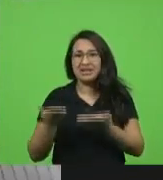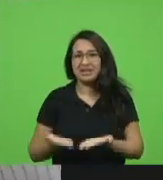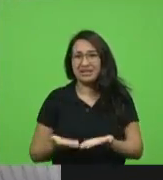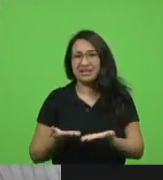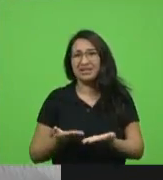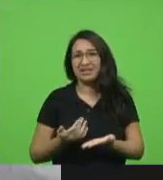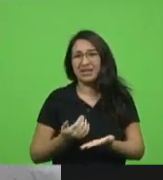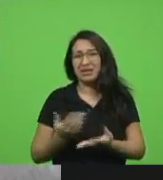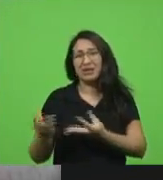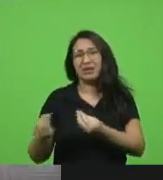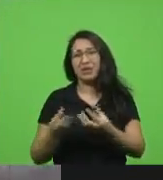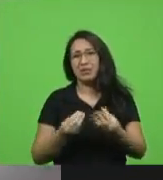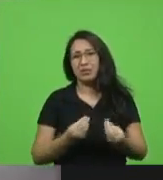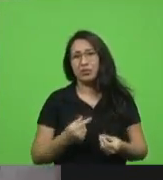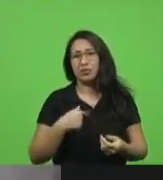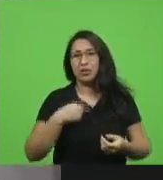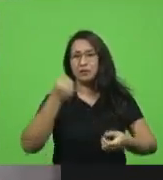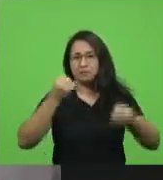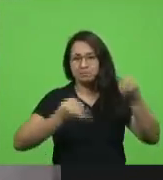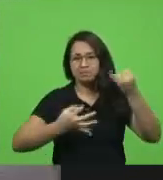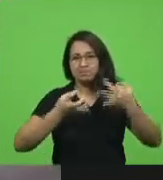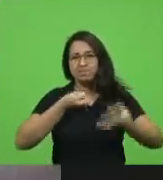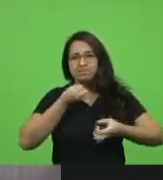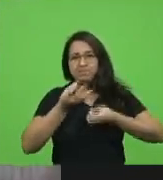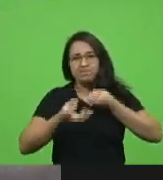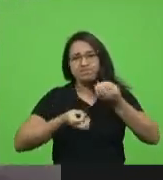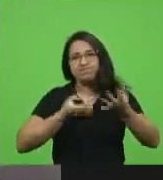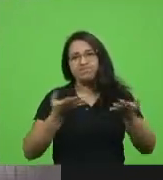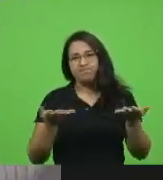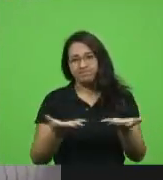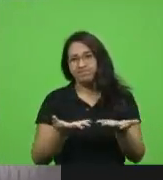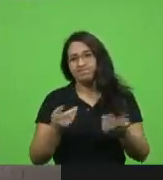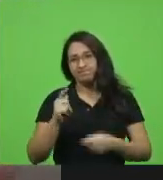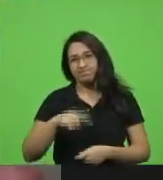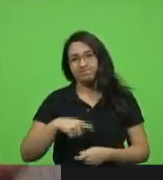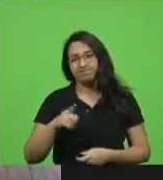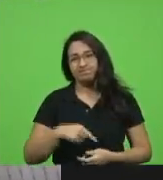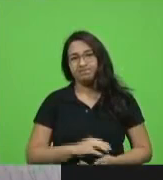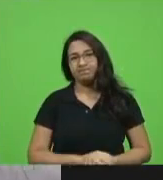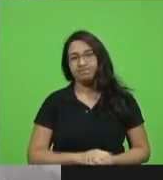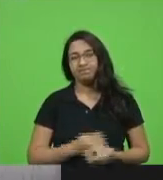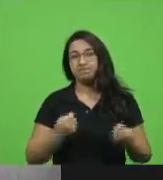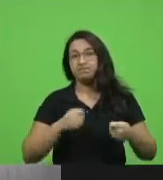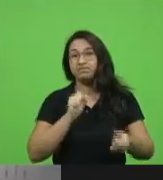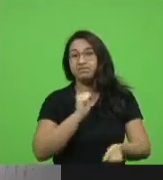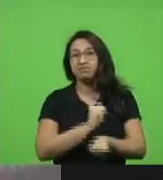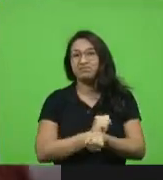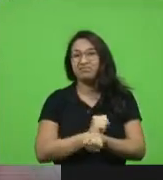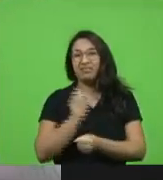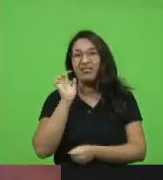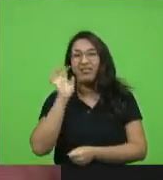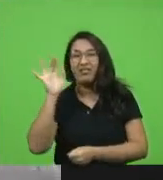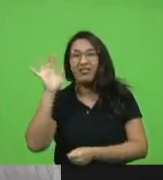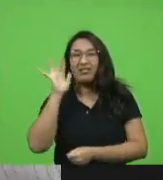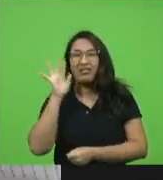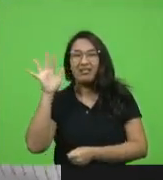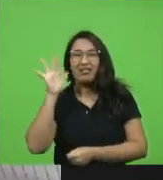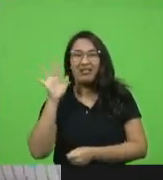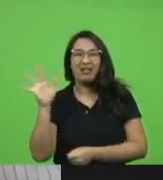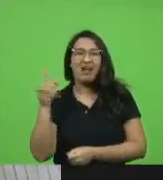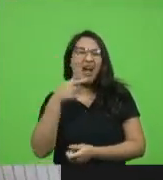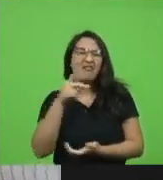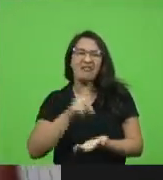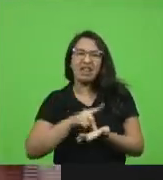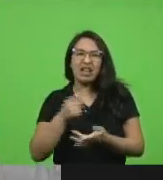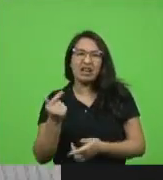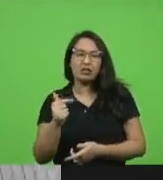desabafo que eu quero fazer no dia de hoje nós precisamos parar com o faz de conta enquanto continua se